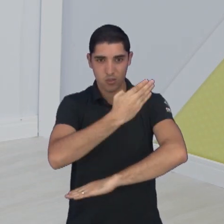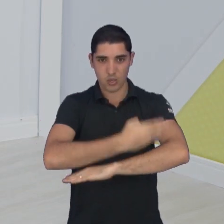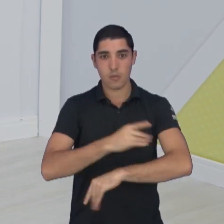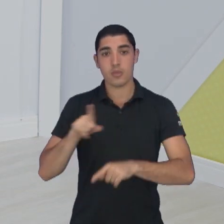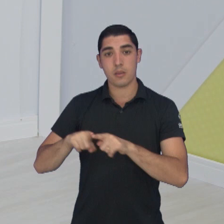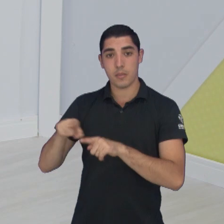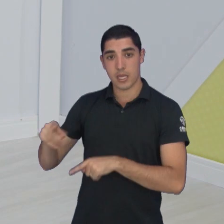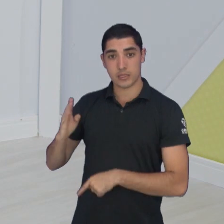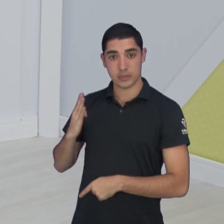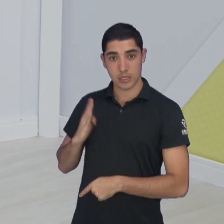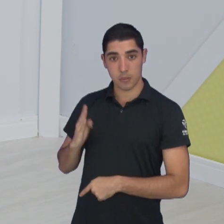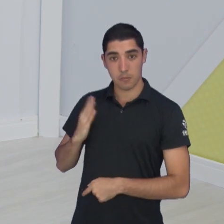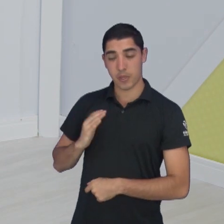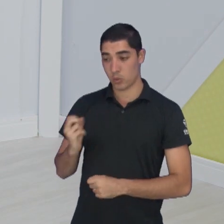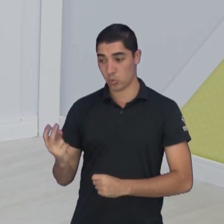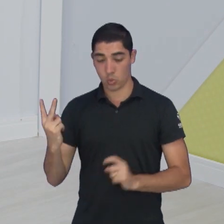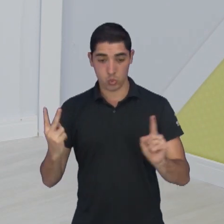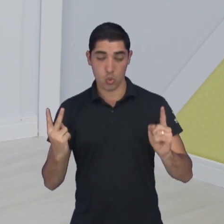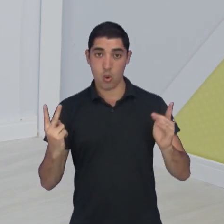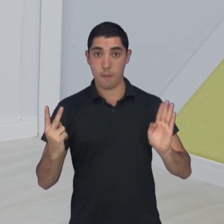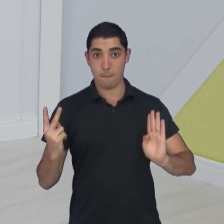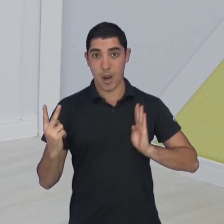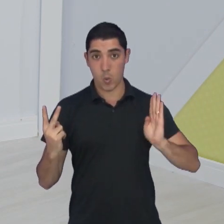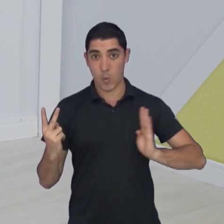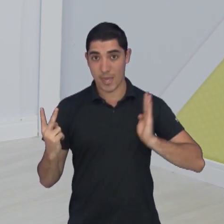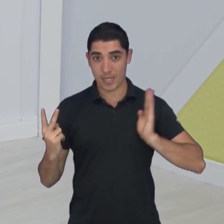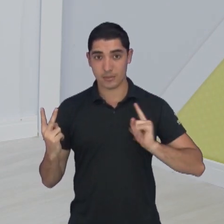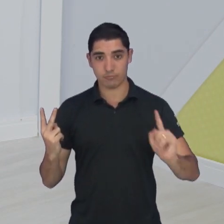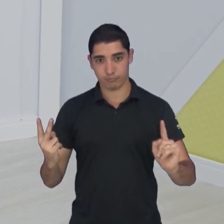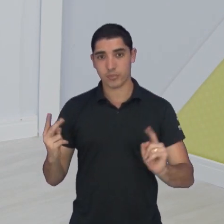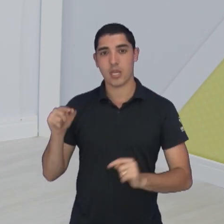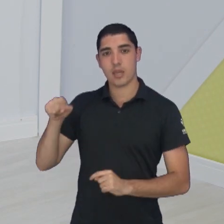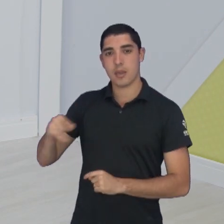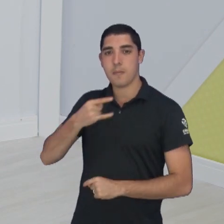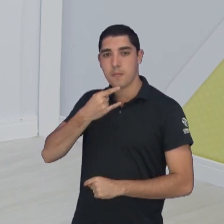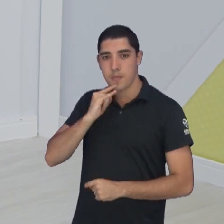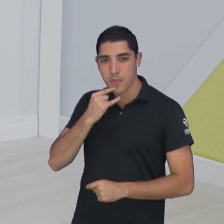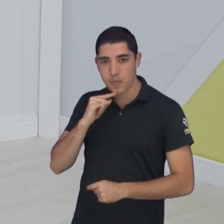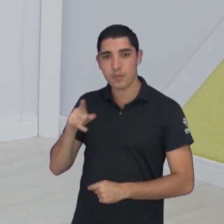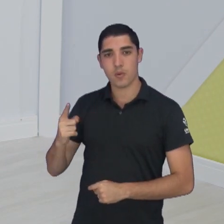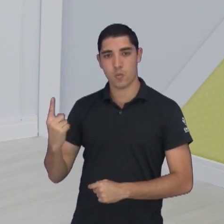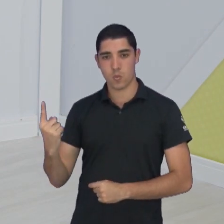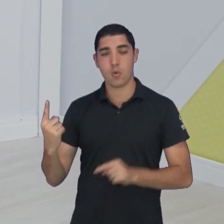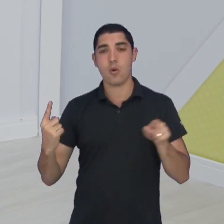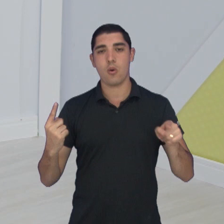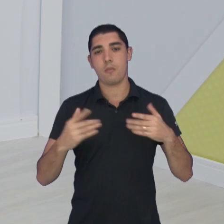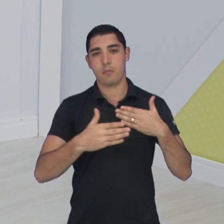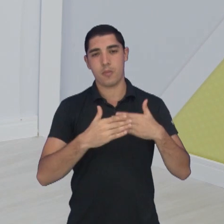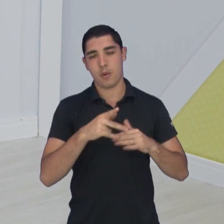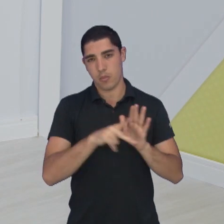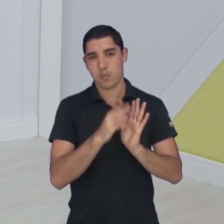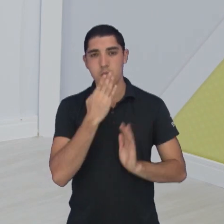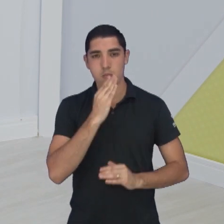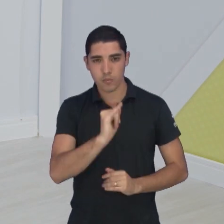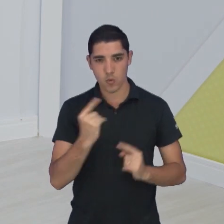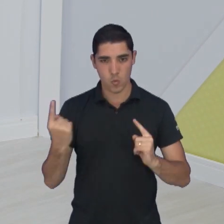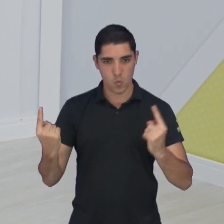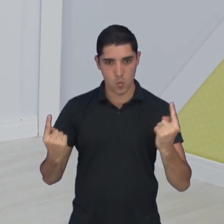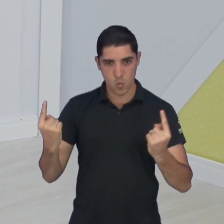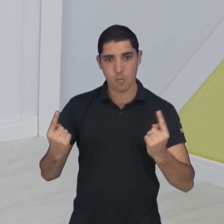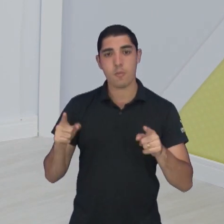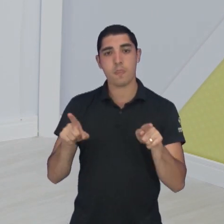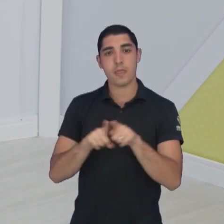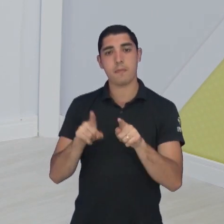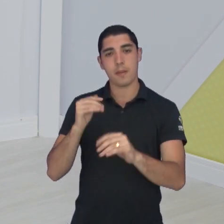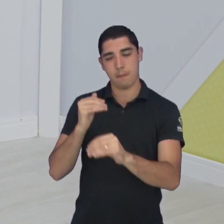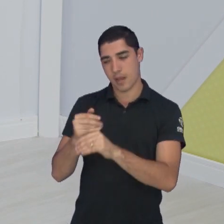São José, um ponto apenas de diferença. São Bento, dois a um em cima do oeste. Quinze de Piracicaba, um. Primavera, um. Tivemos o empate do São José.